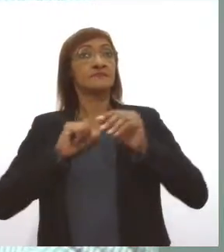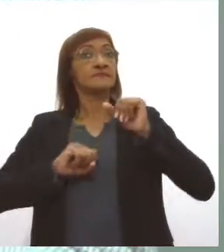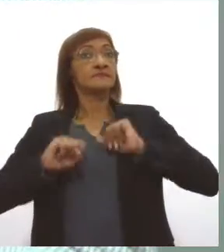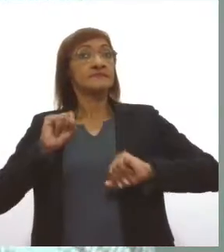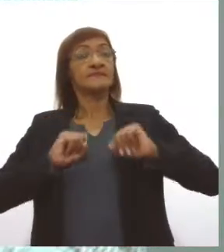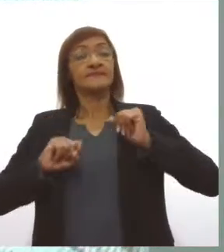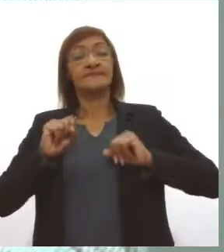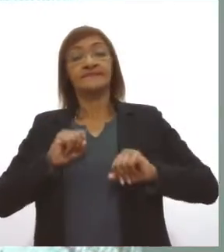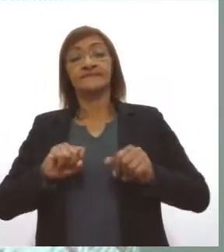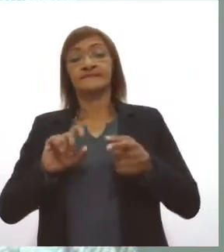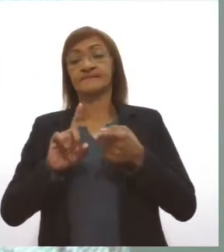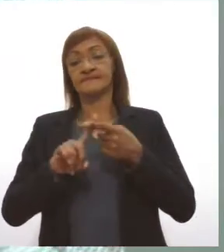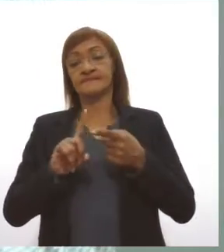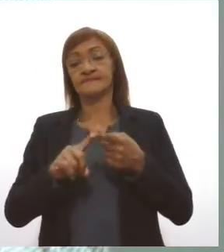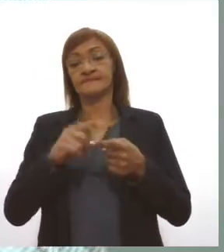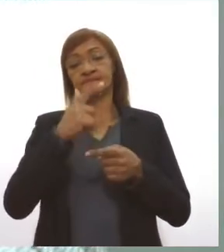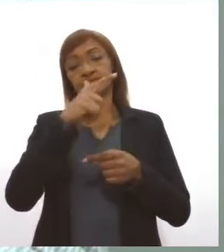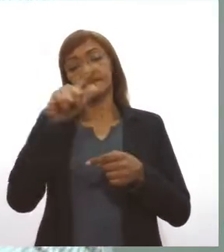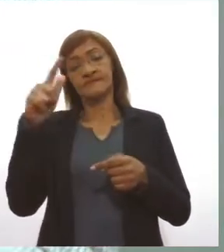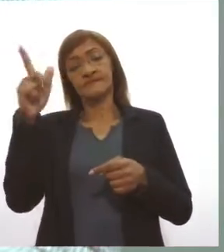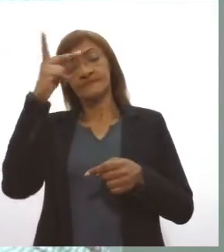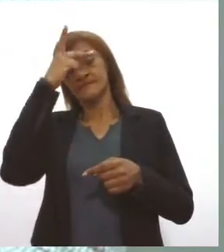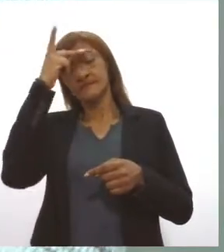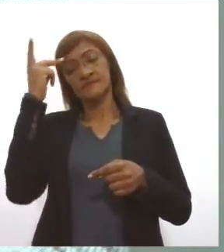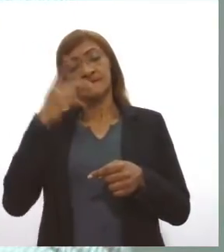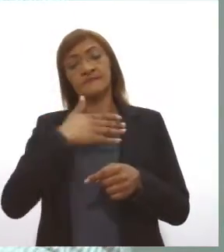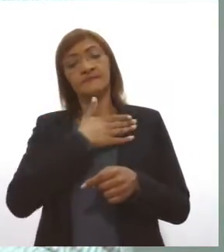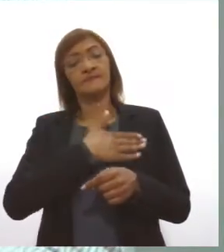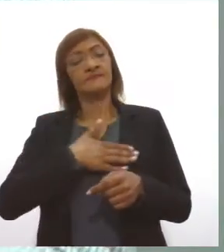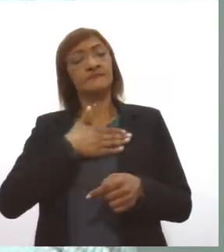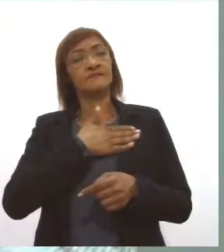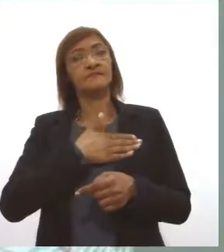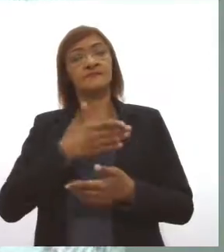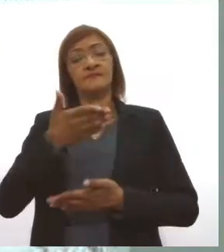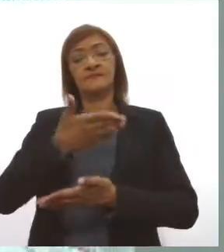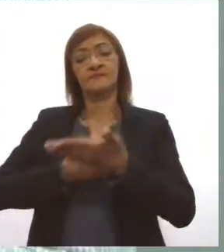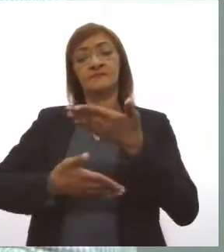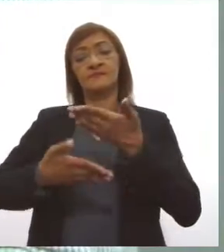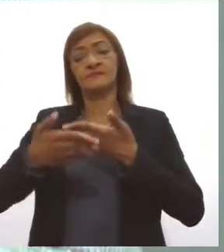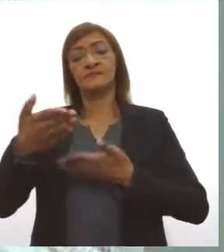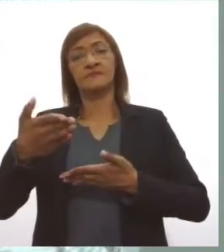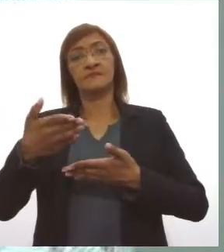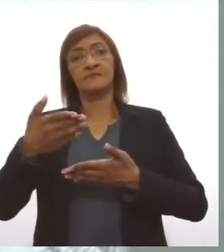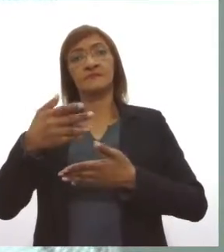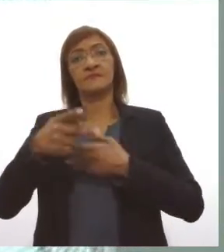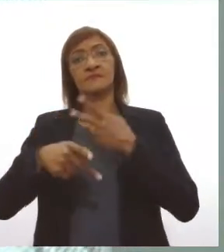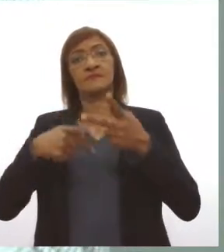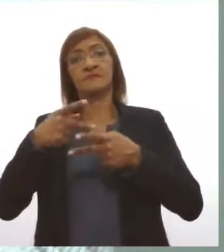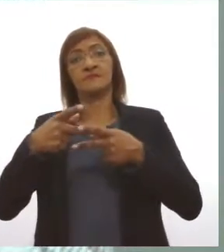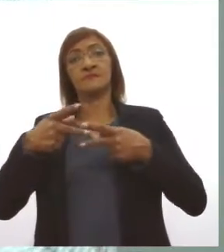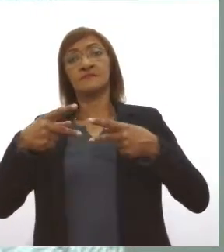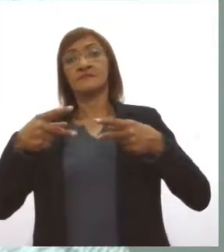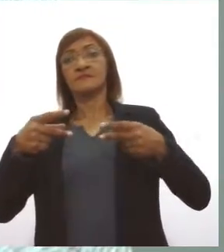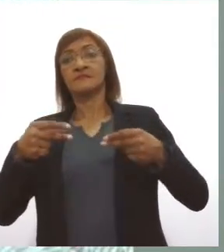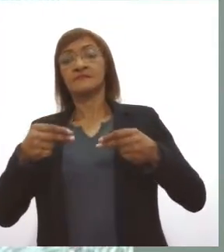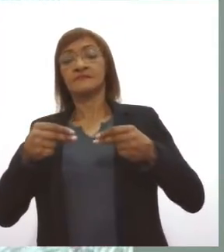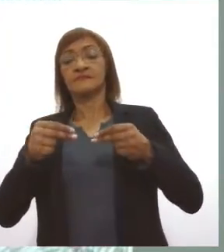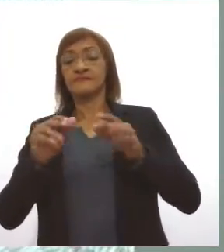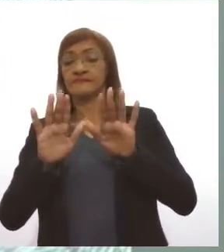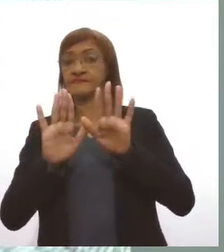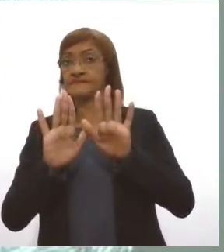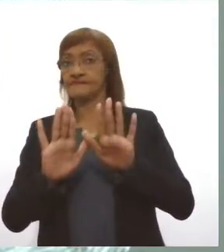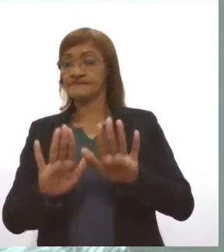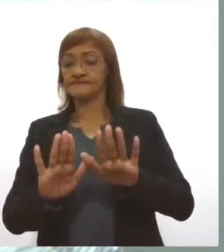usuários que gostam dessa tradição da troca de presentes. Mas, na hora de comprar, é preciso